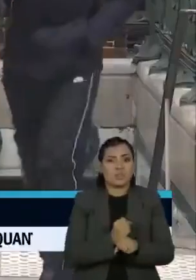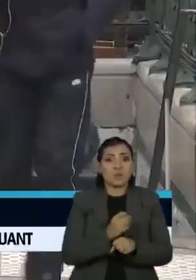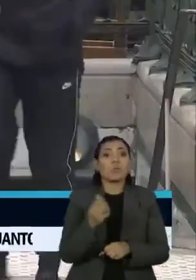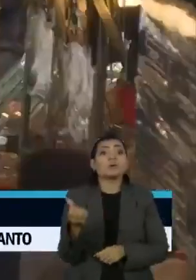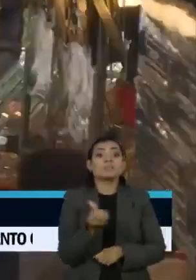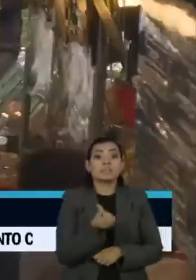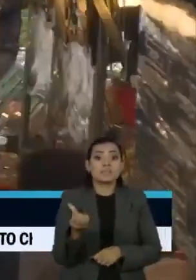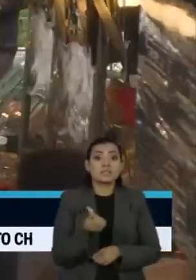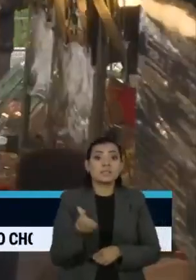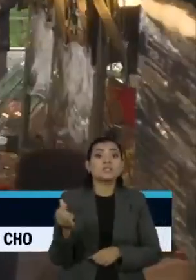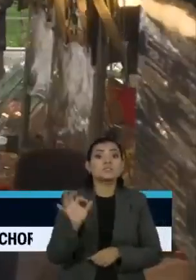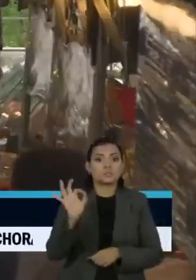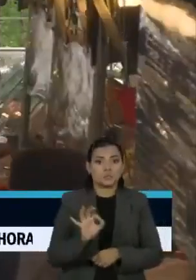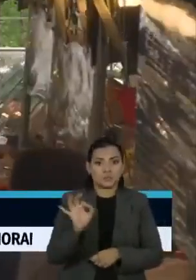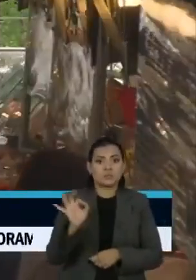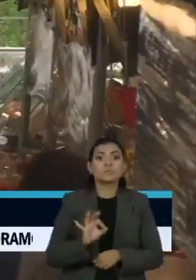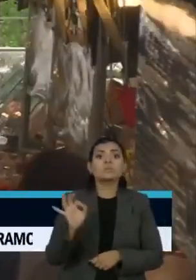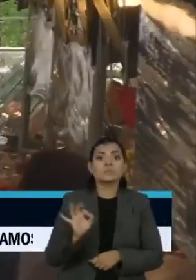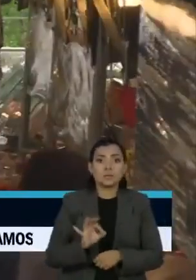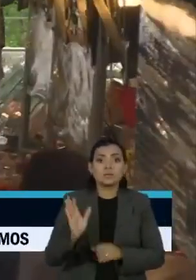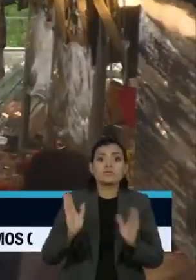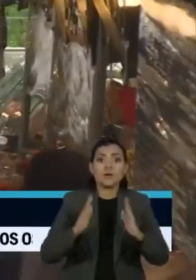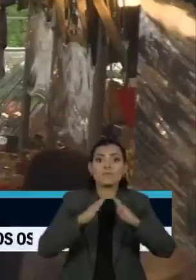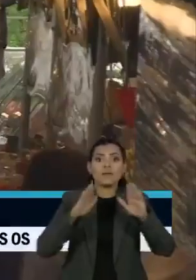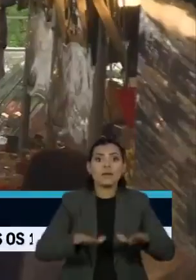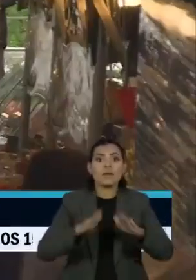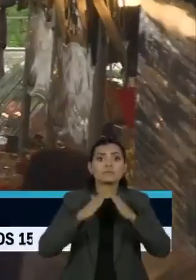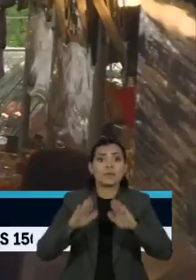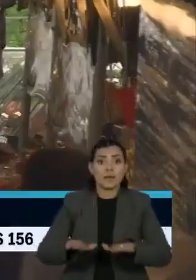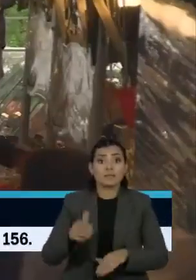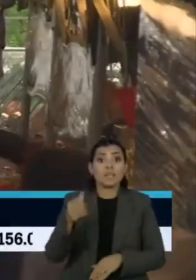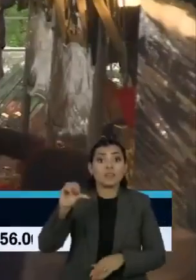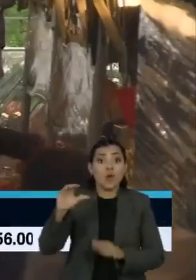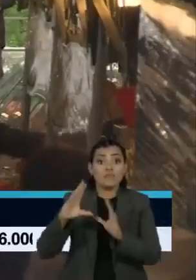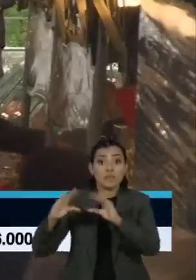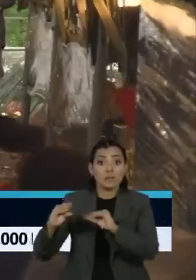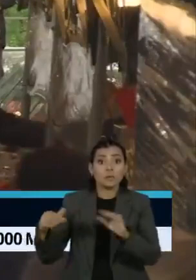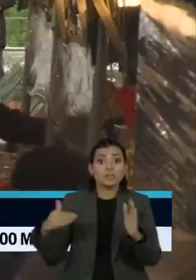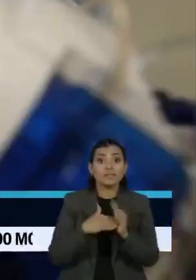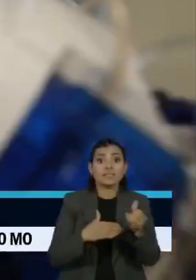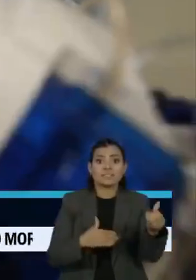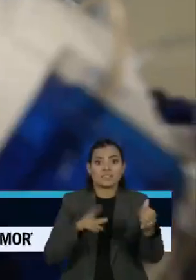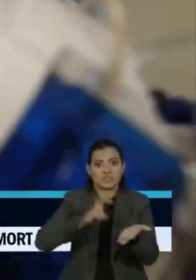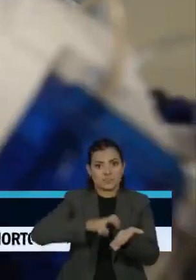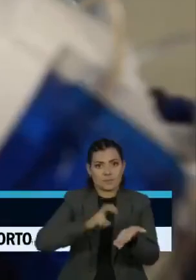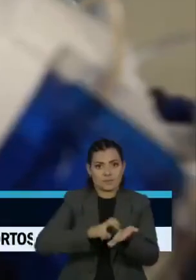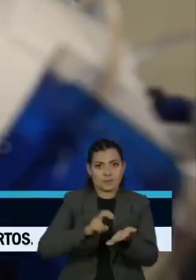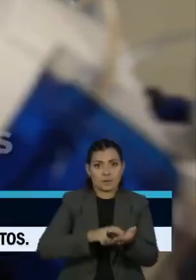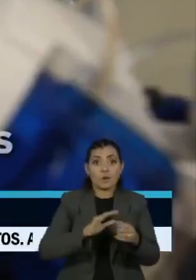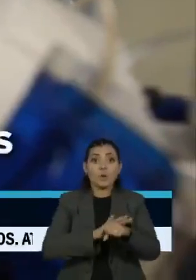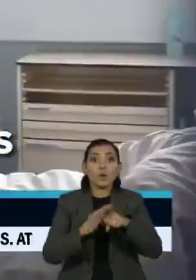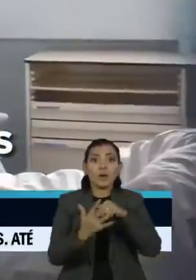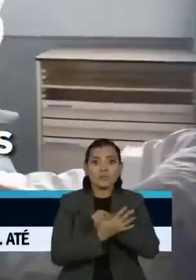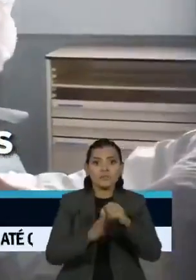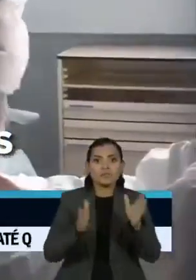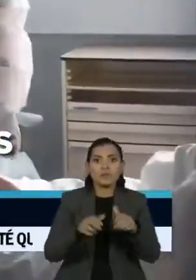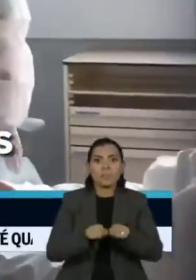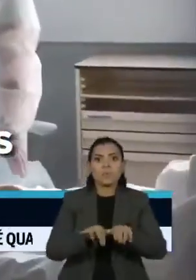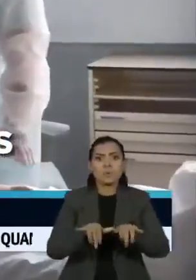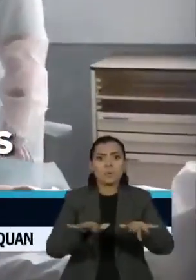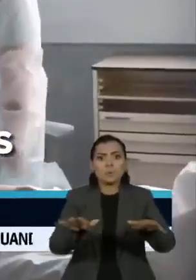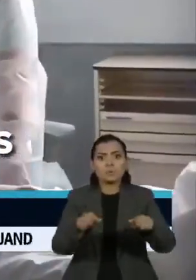terços da população, serão obrigadas a ficar em casa das nove da noite até as seis da manhã. O coronavírus avança